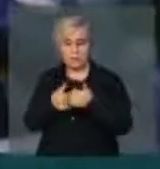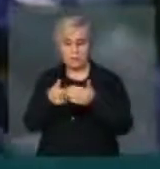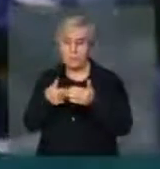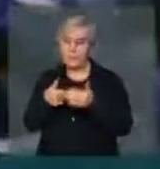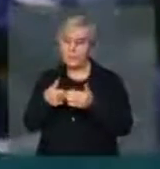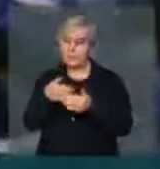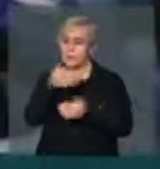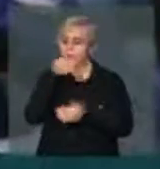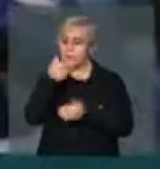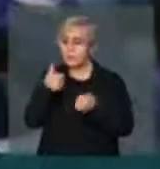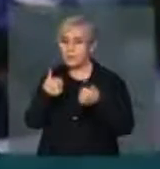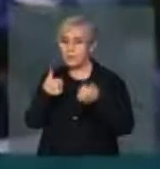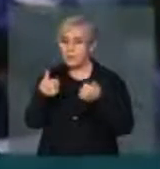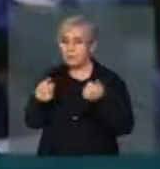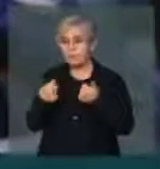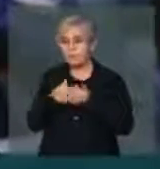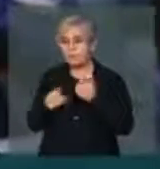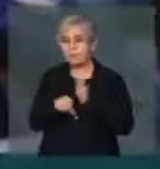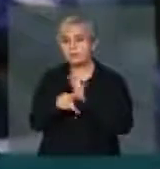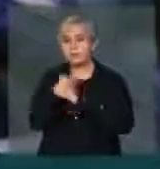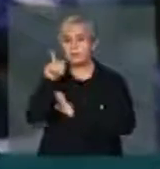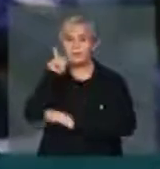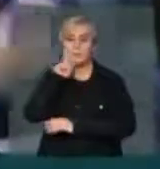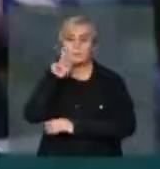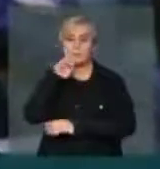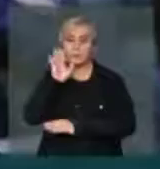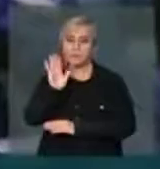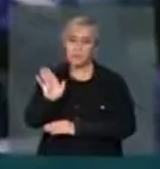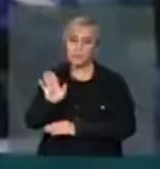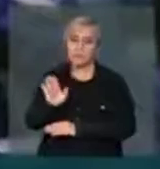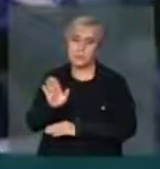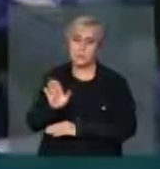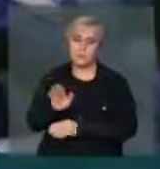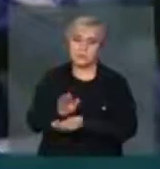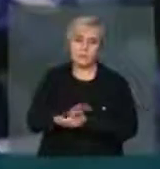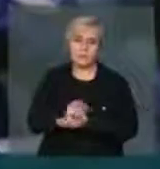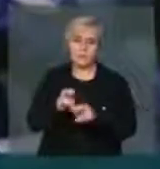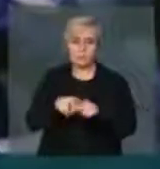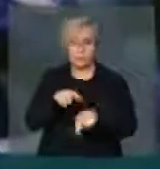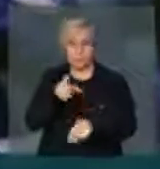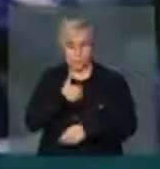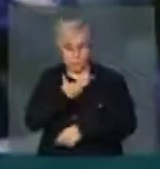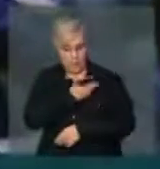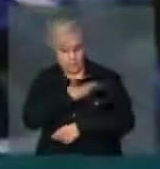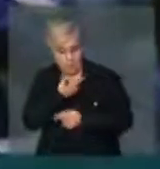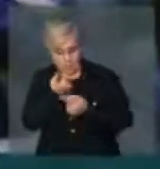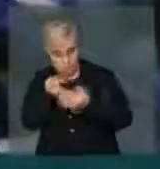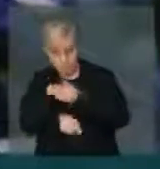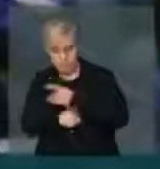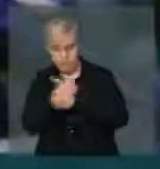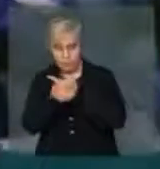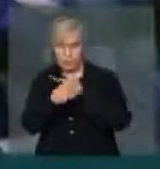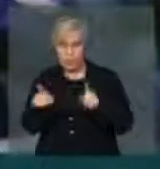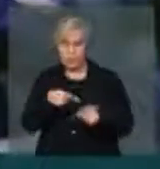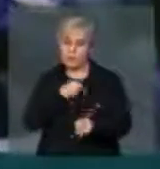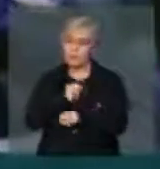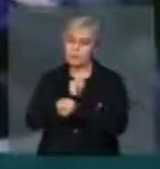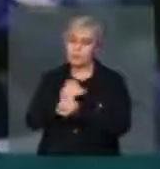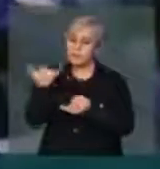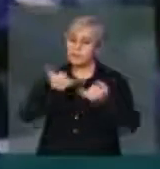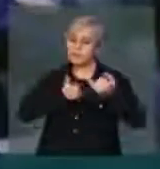Estados Unidos. Respeito, não é a minha posição, e exatamente por não ser a minha, enquanto não tiver informações